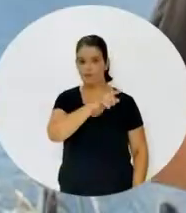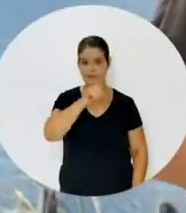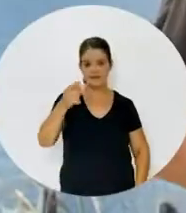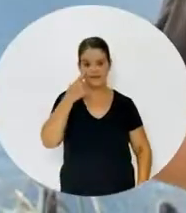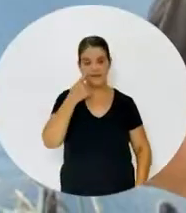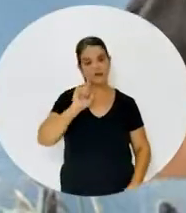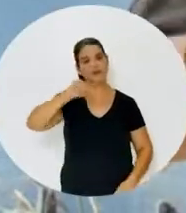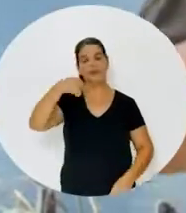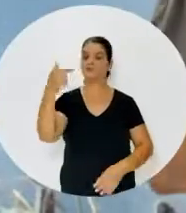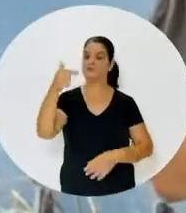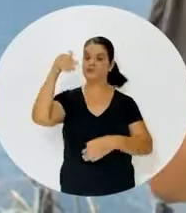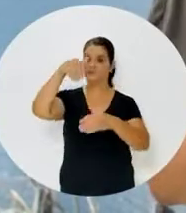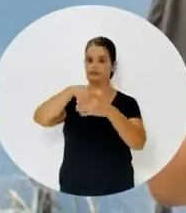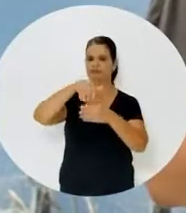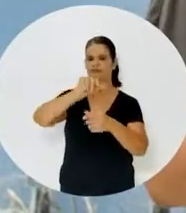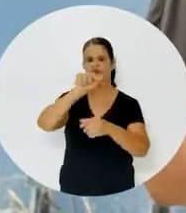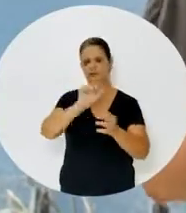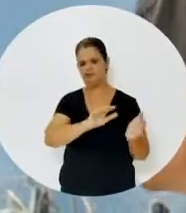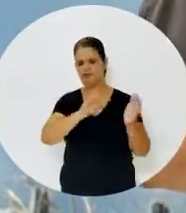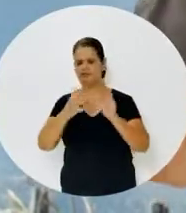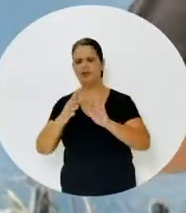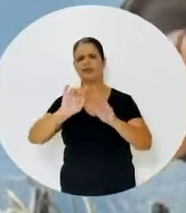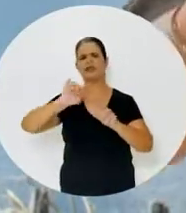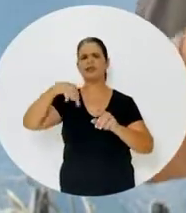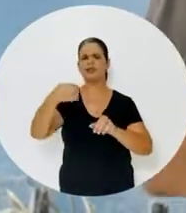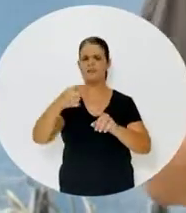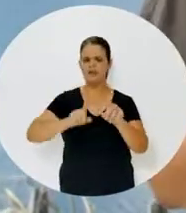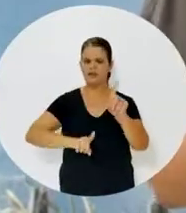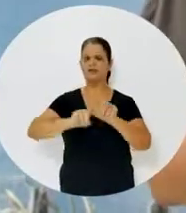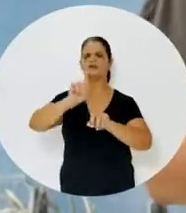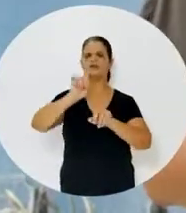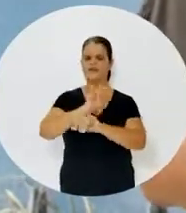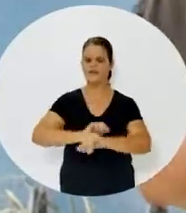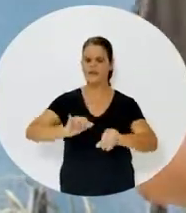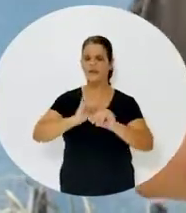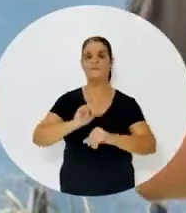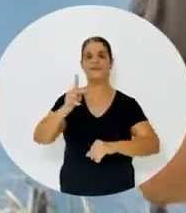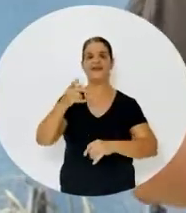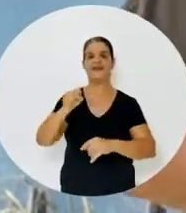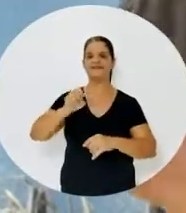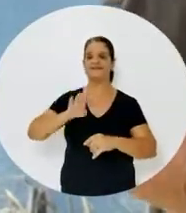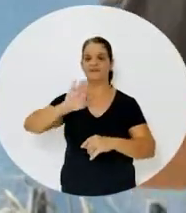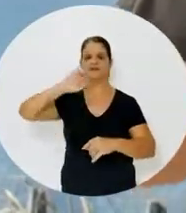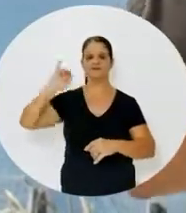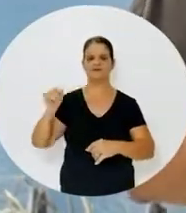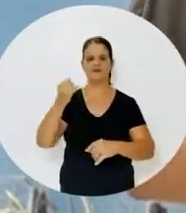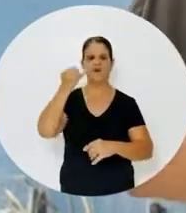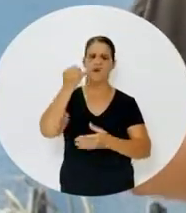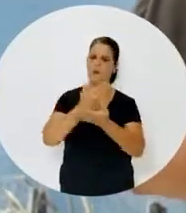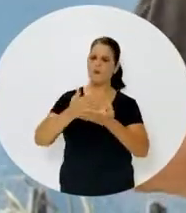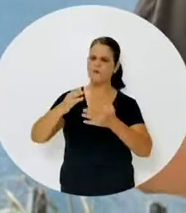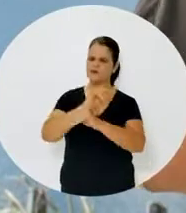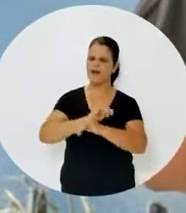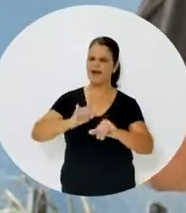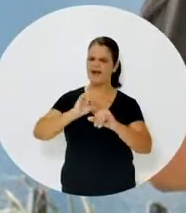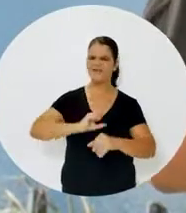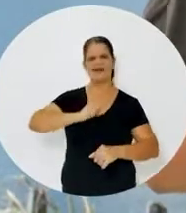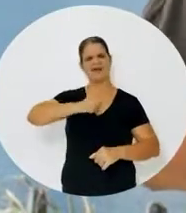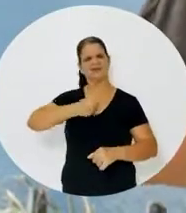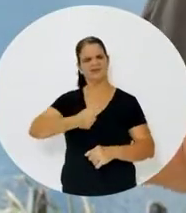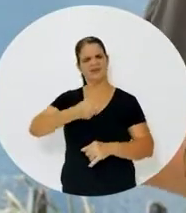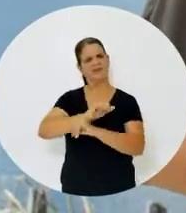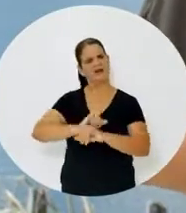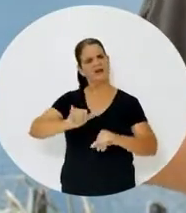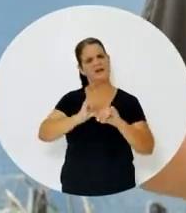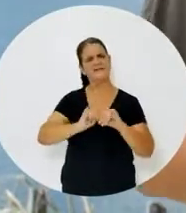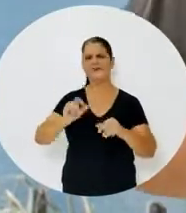Vocês viram que depois que virou o segundo turno Depois que a gente virou o placar da eleição O PSB de João Campos começou com uma campanha